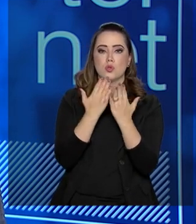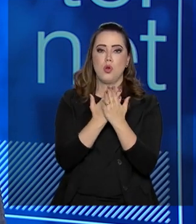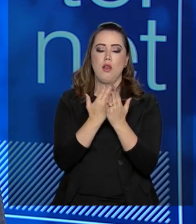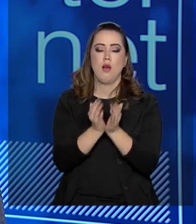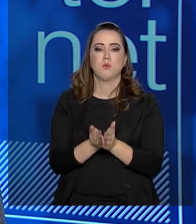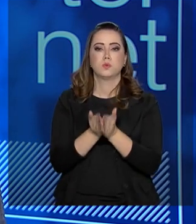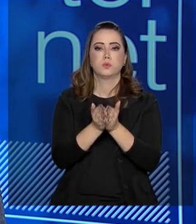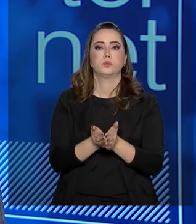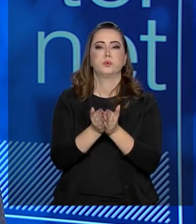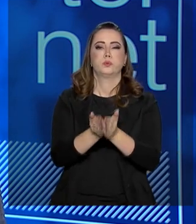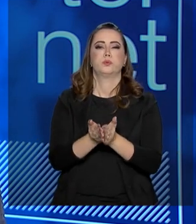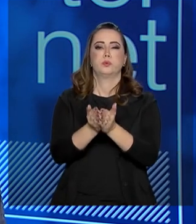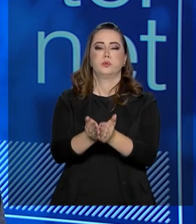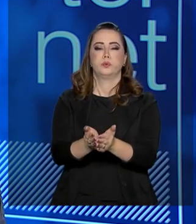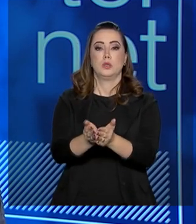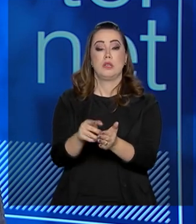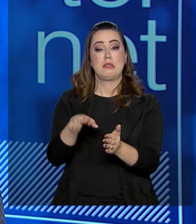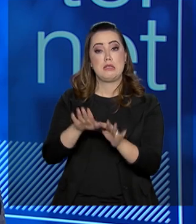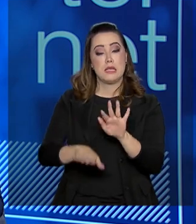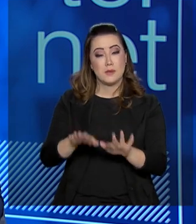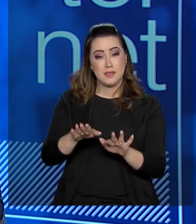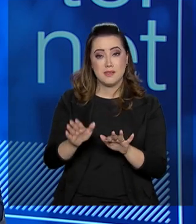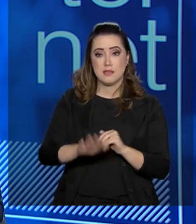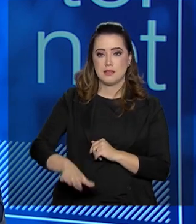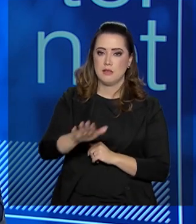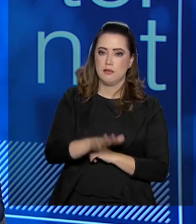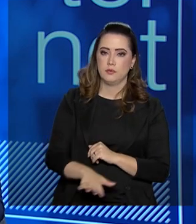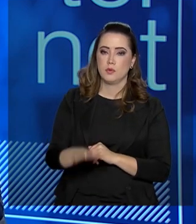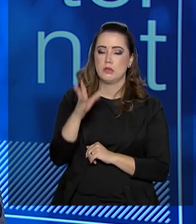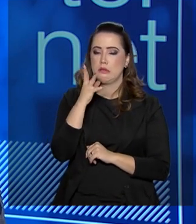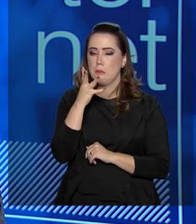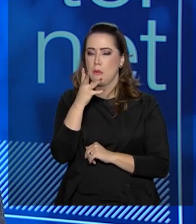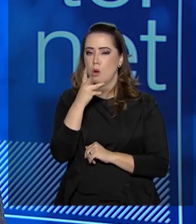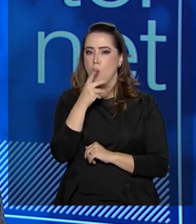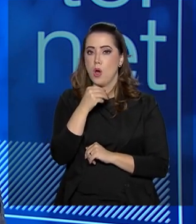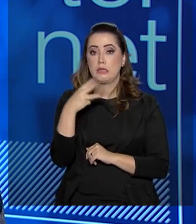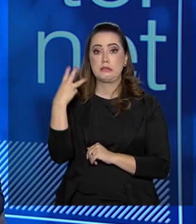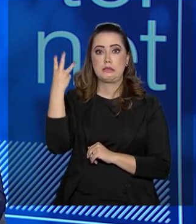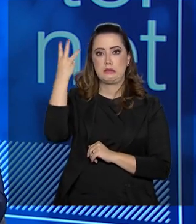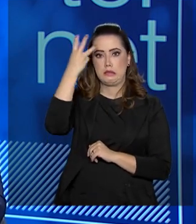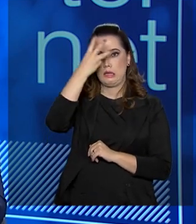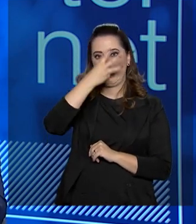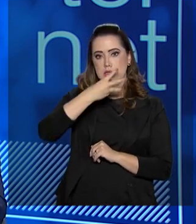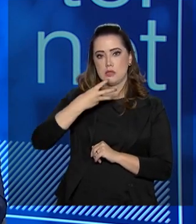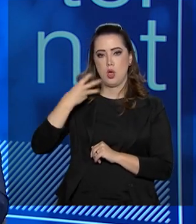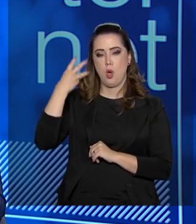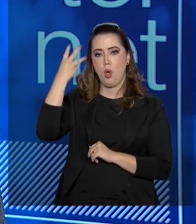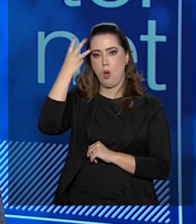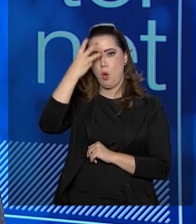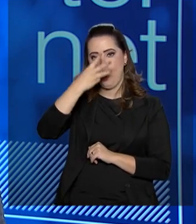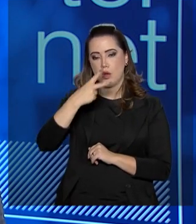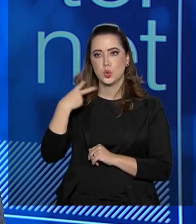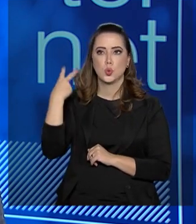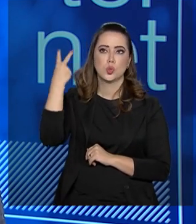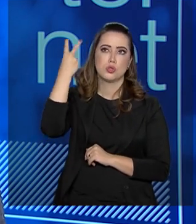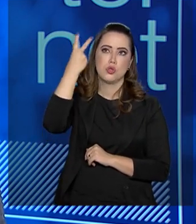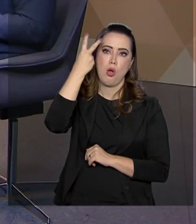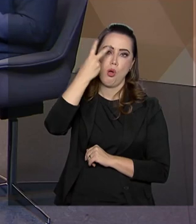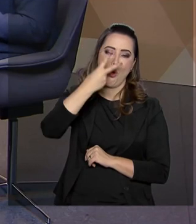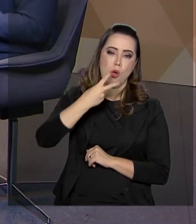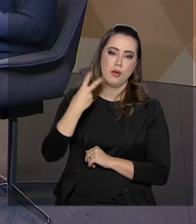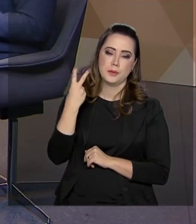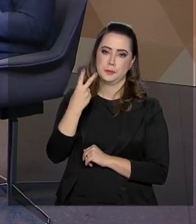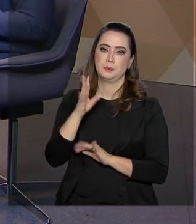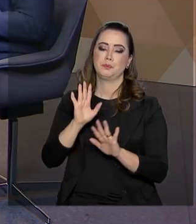barcos. E as crianças estão demorando, tem locais, são três horas de barco, são duas horas de barco. A Marinha